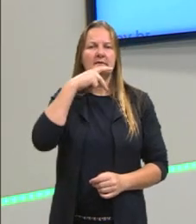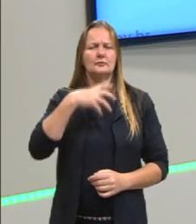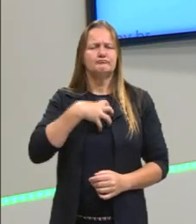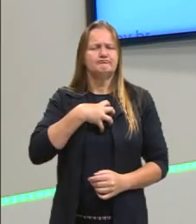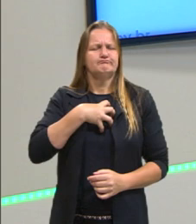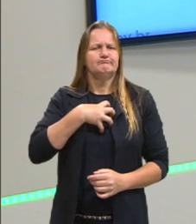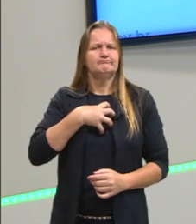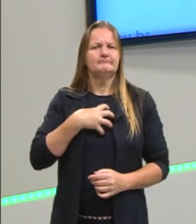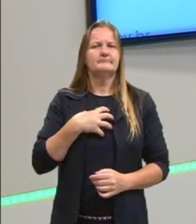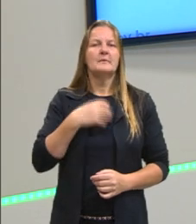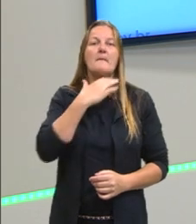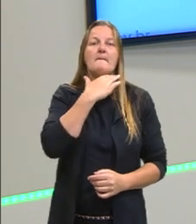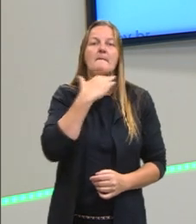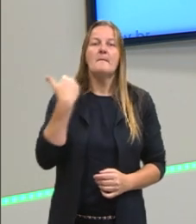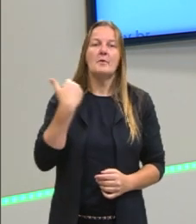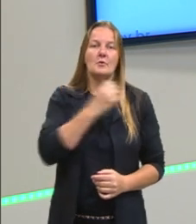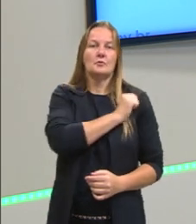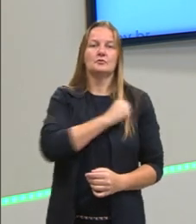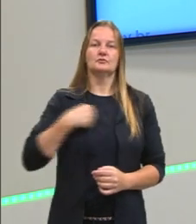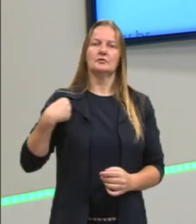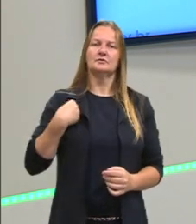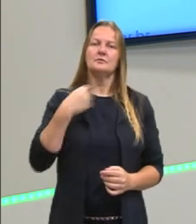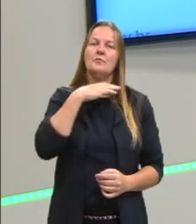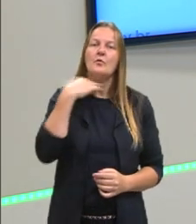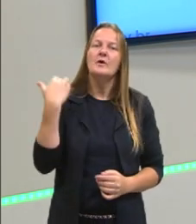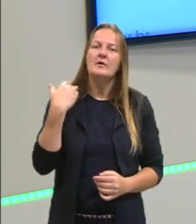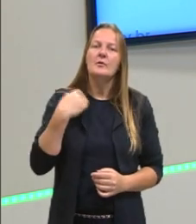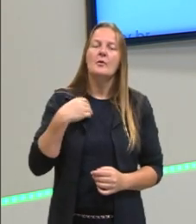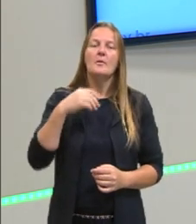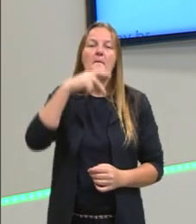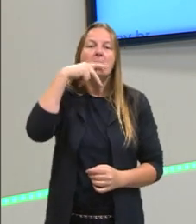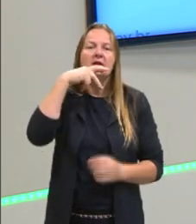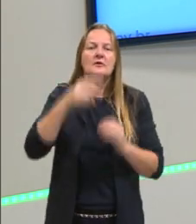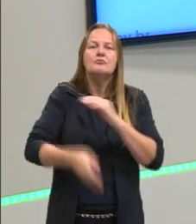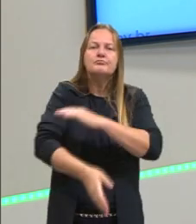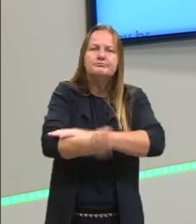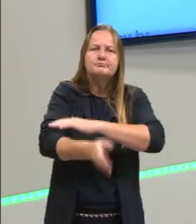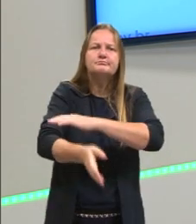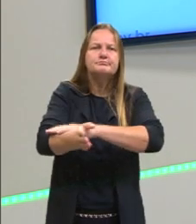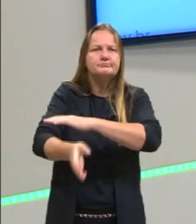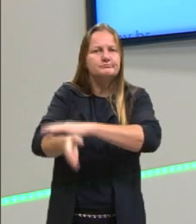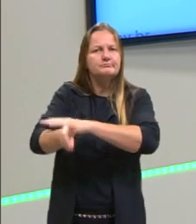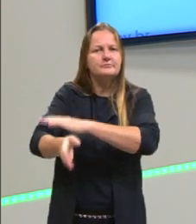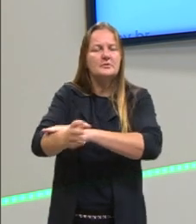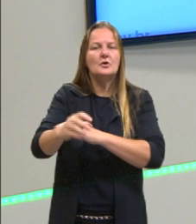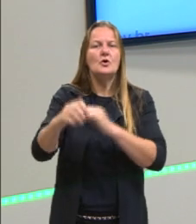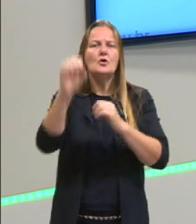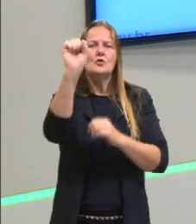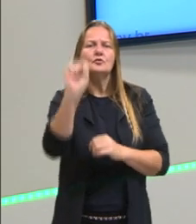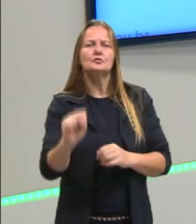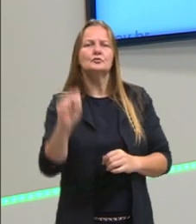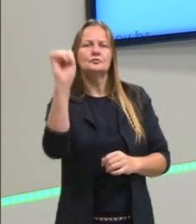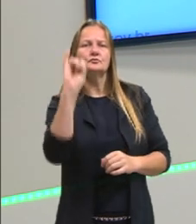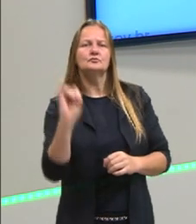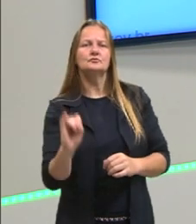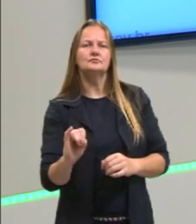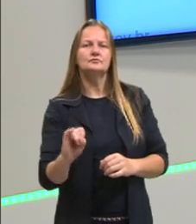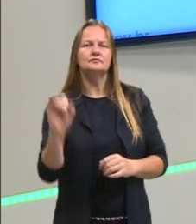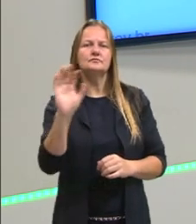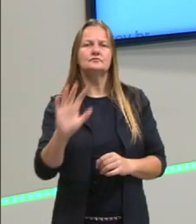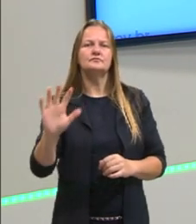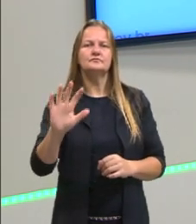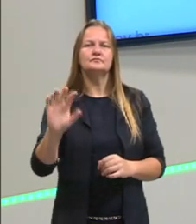Após a morte de Sócrates, Platão faz várias viagens na região do sul da Itália, principalmente na região de